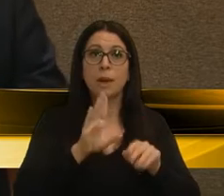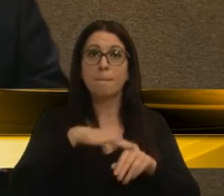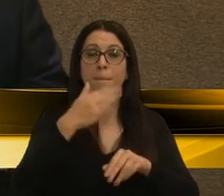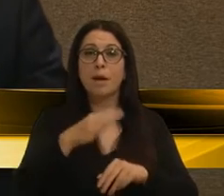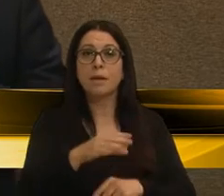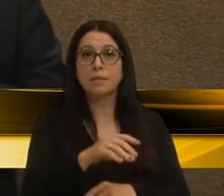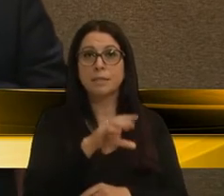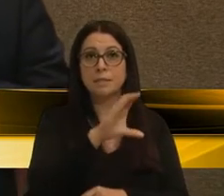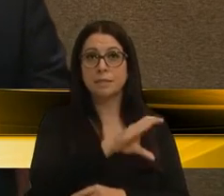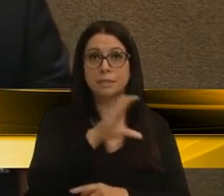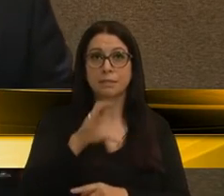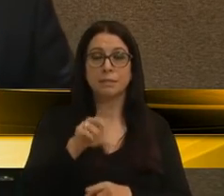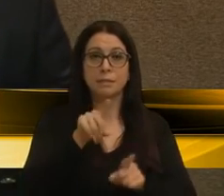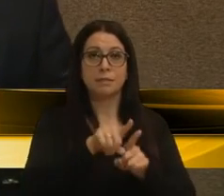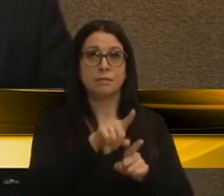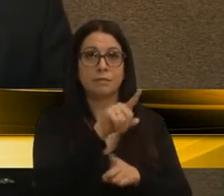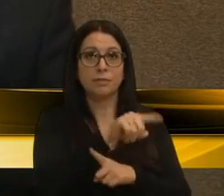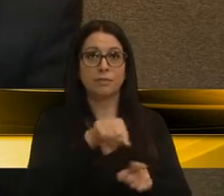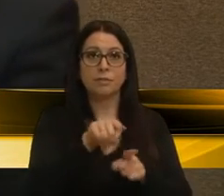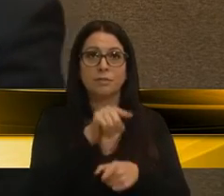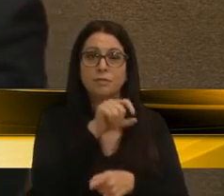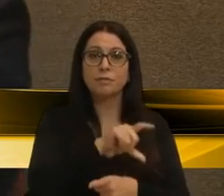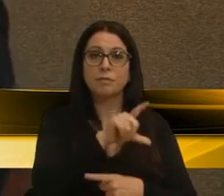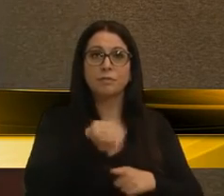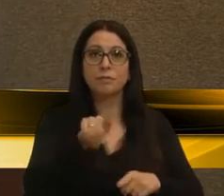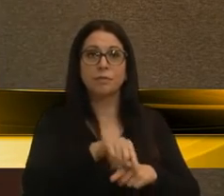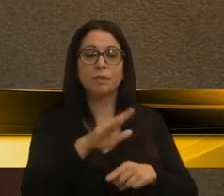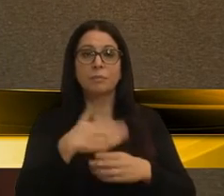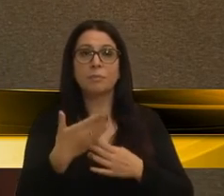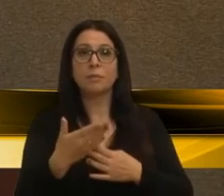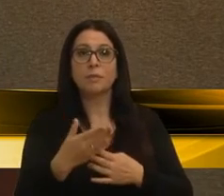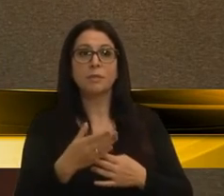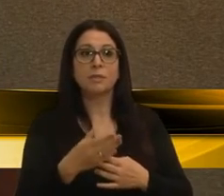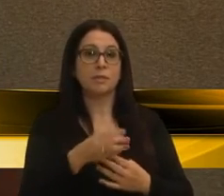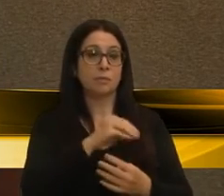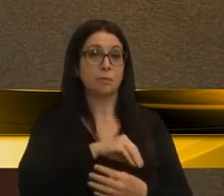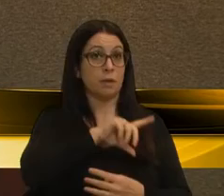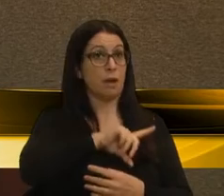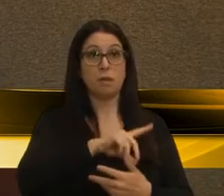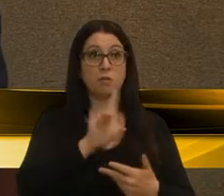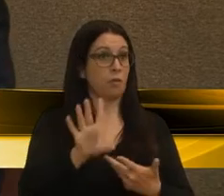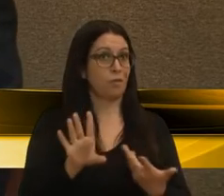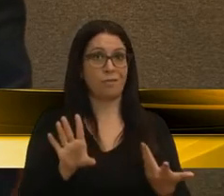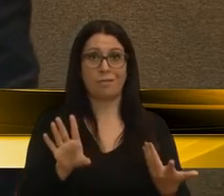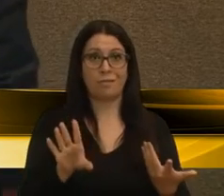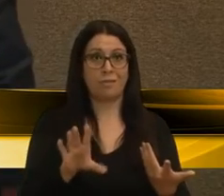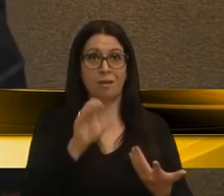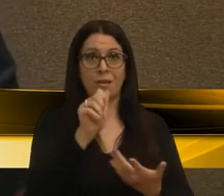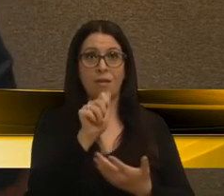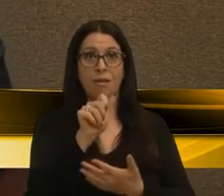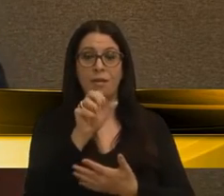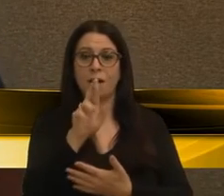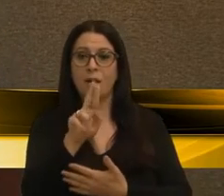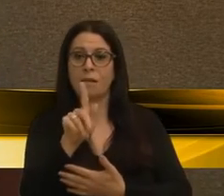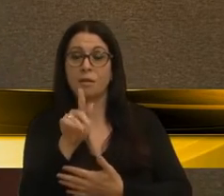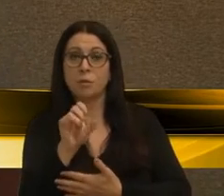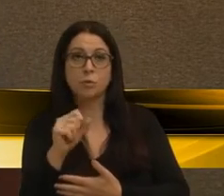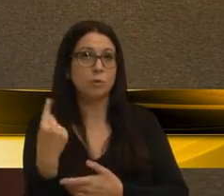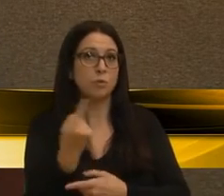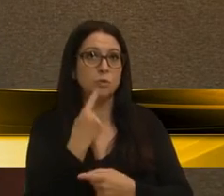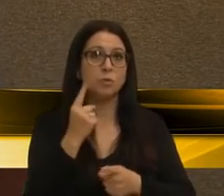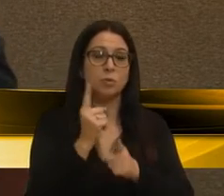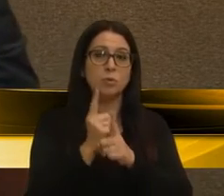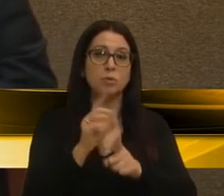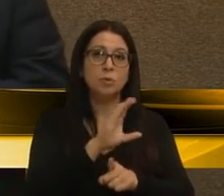gratificadas para servidores públicos, aumento de cargos, só isso. E aquilo que vem de encontro ao